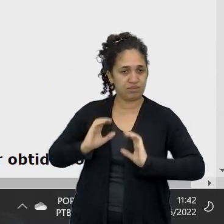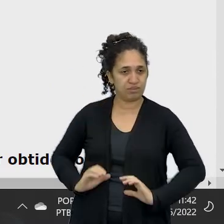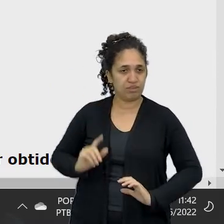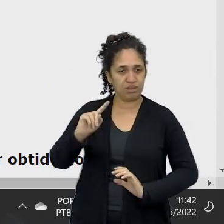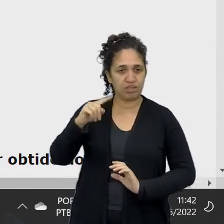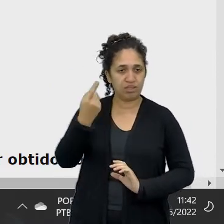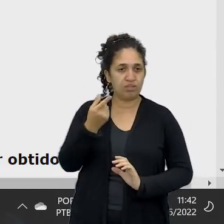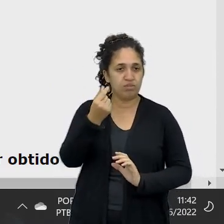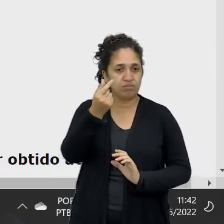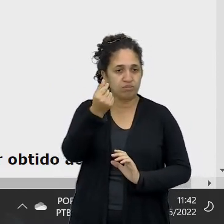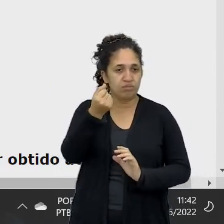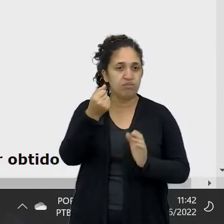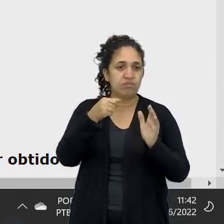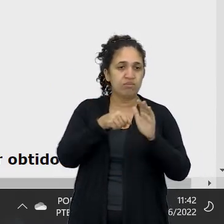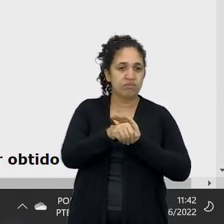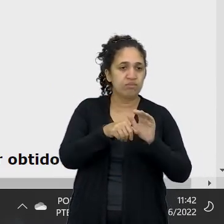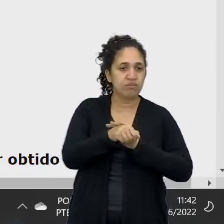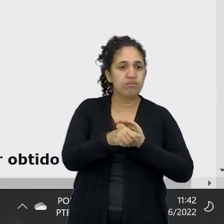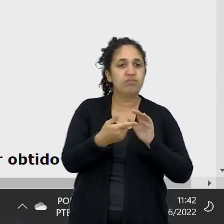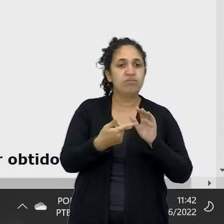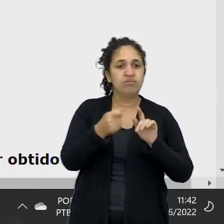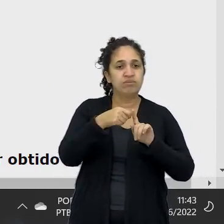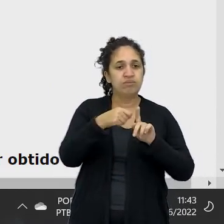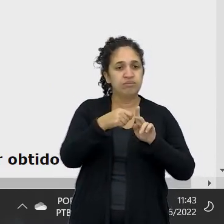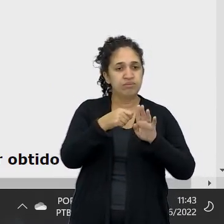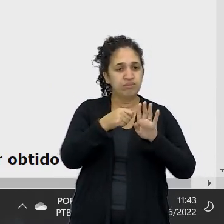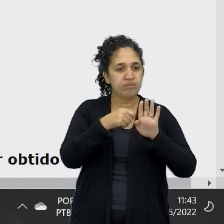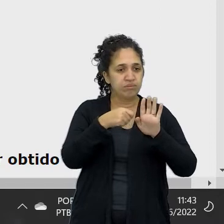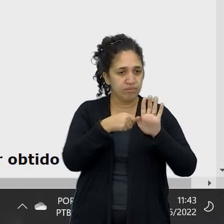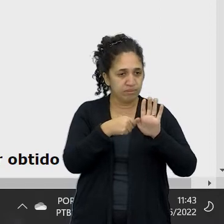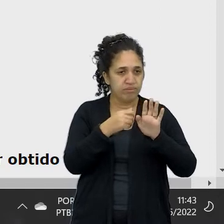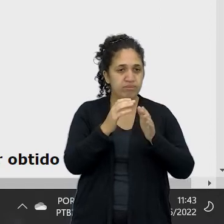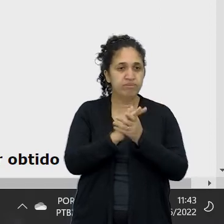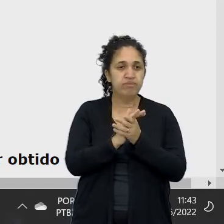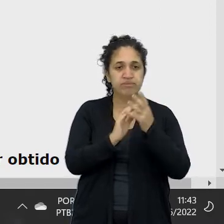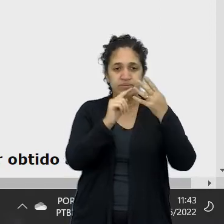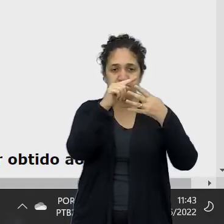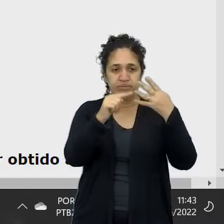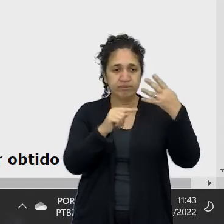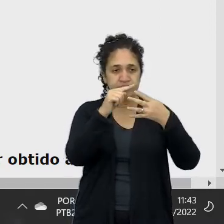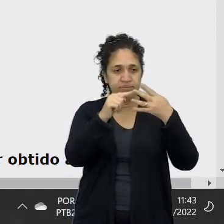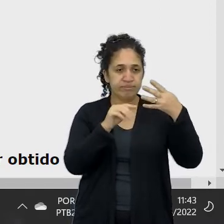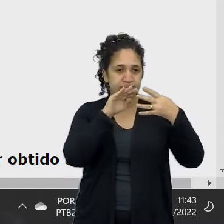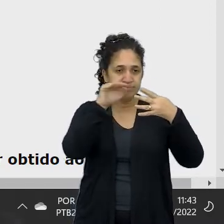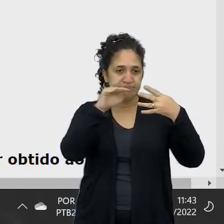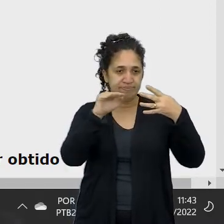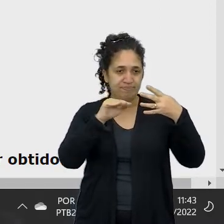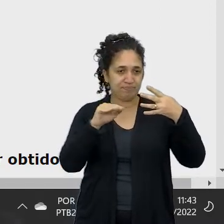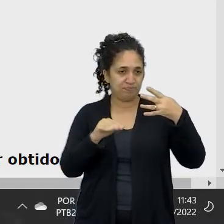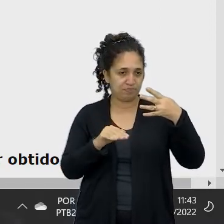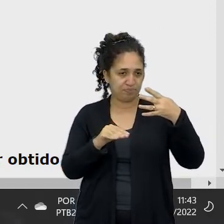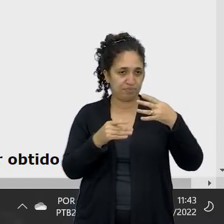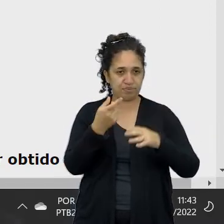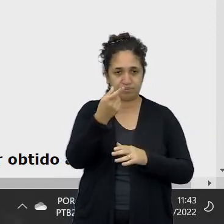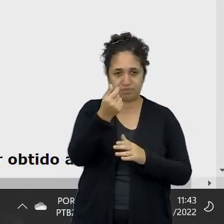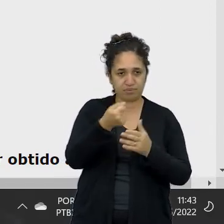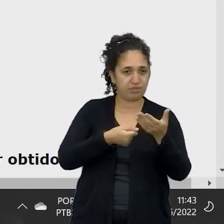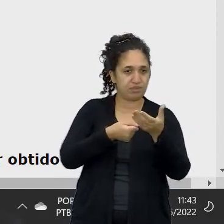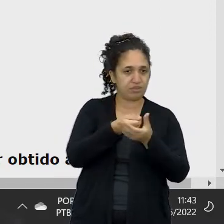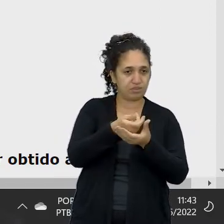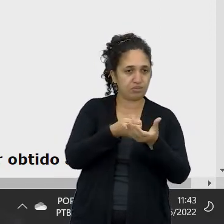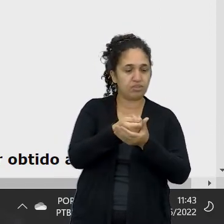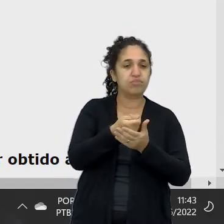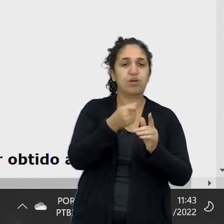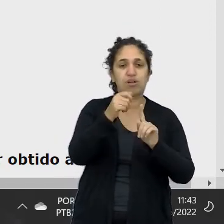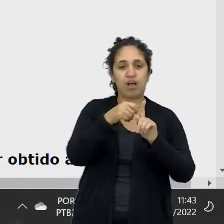valor futuro é a aplicação com depósitos regulares, os quatro stickers que tem, aplicação com depósito regular,